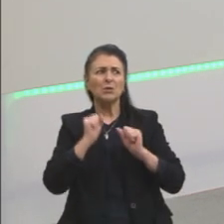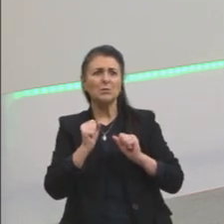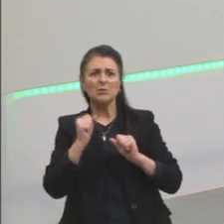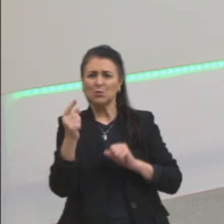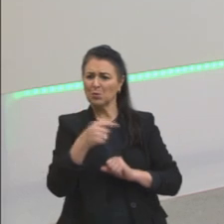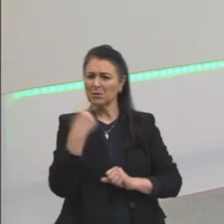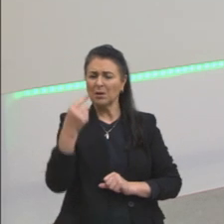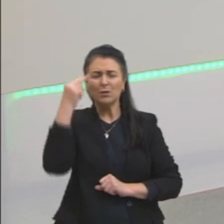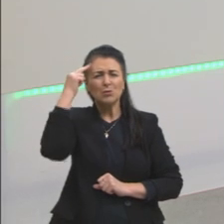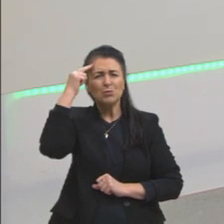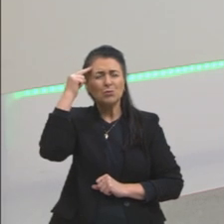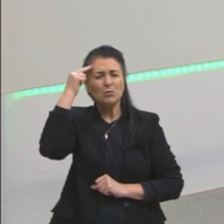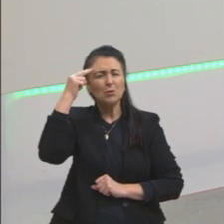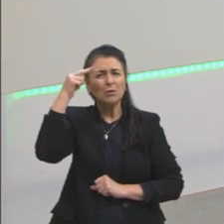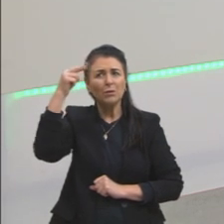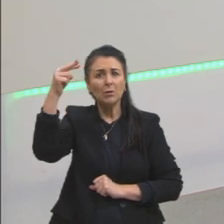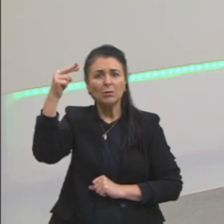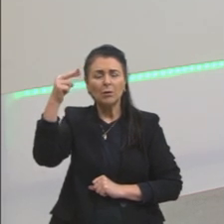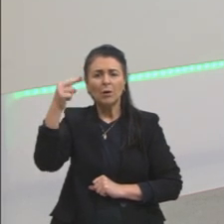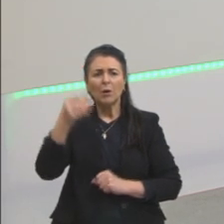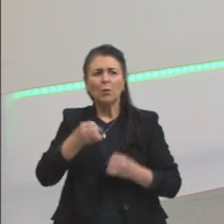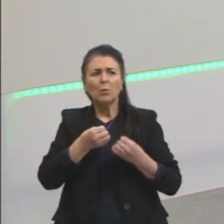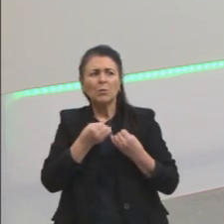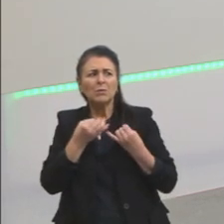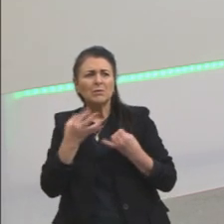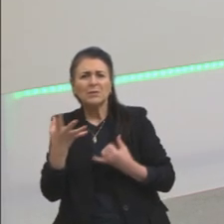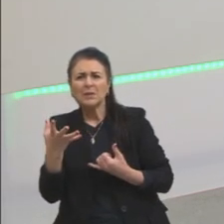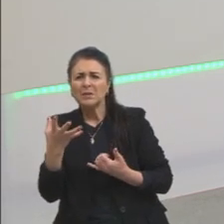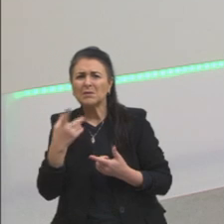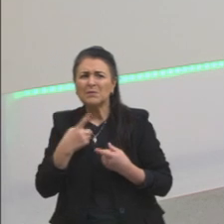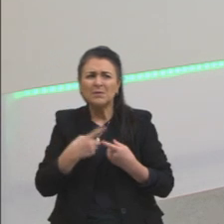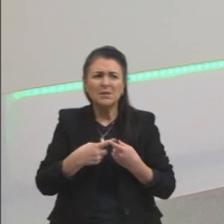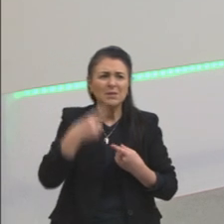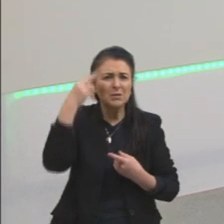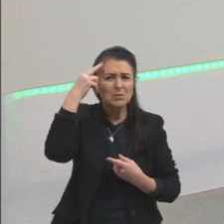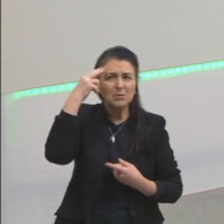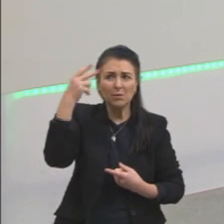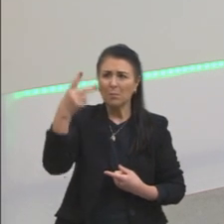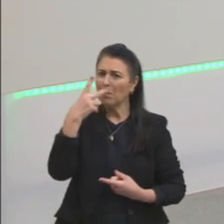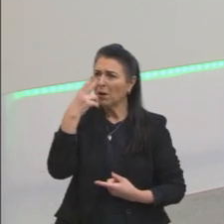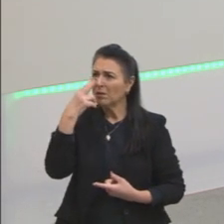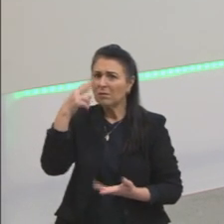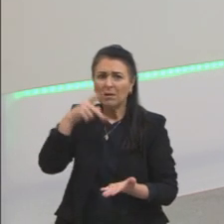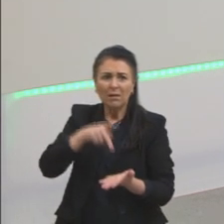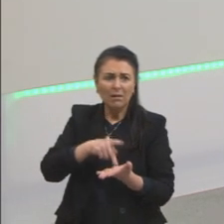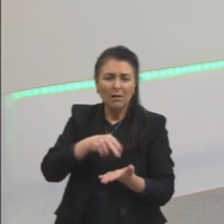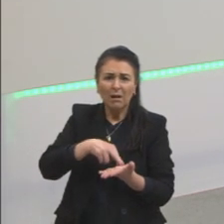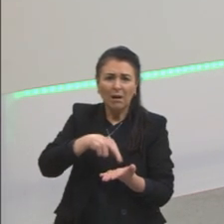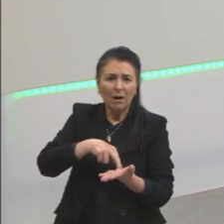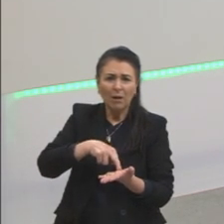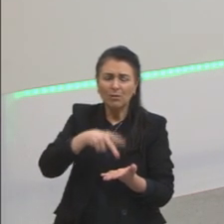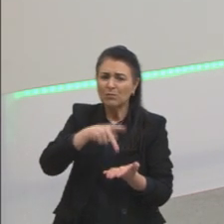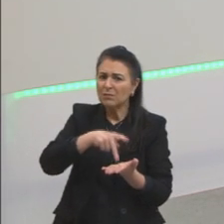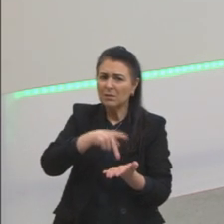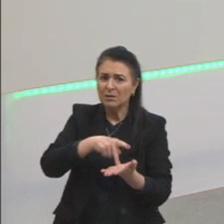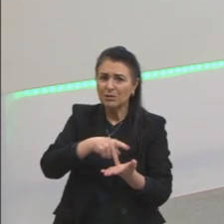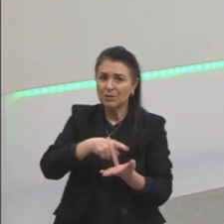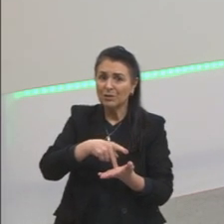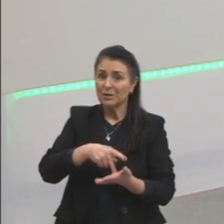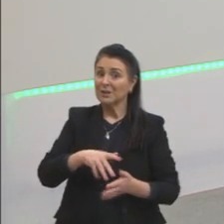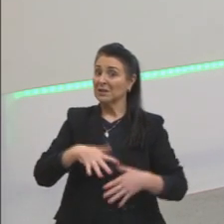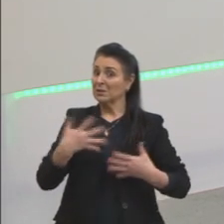Quantas vezes nós sonhamos e nos parece ser tão real os nossos sonhos? Os sentidos não